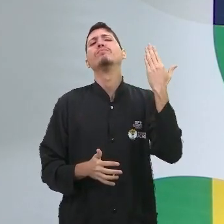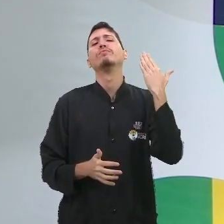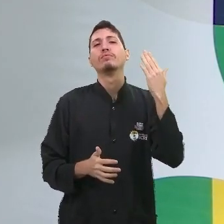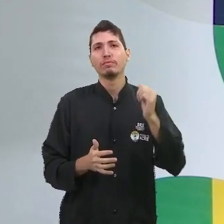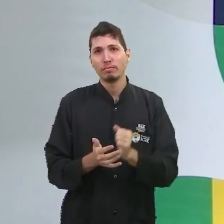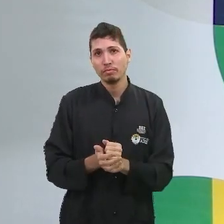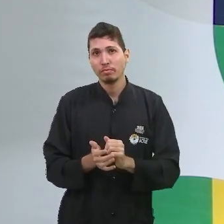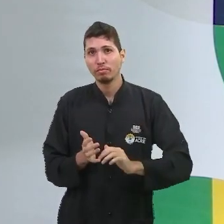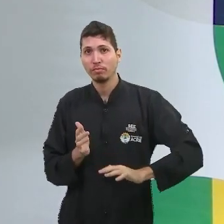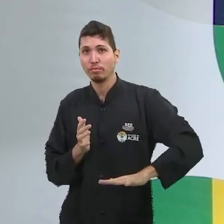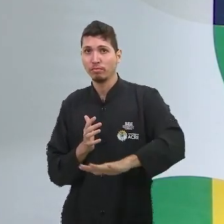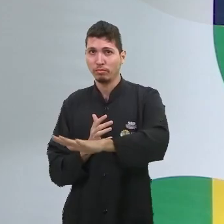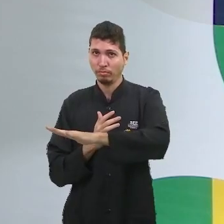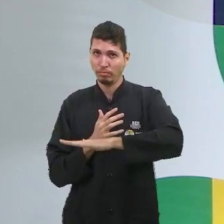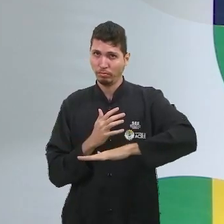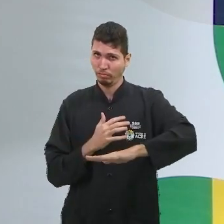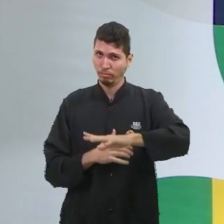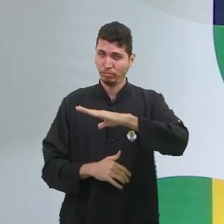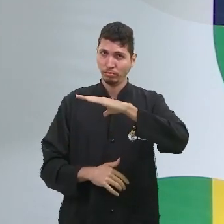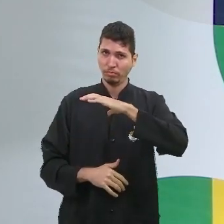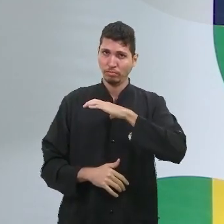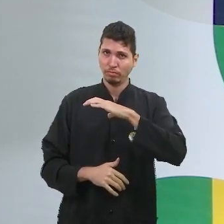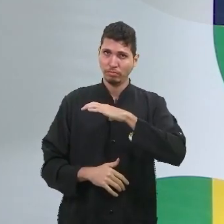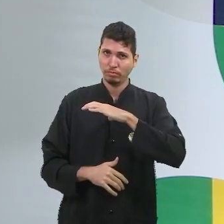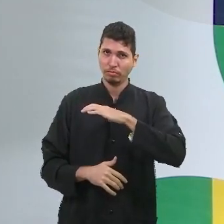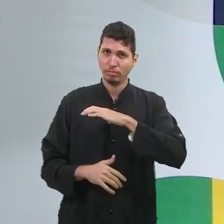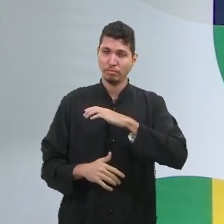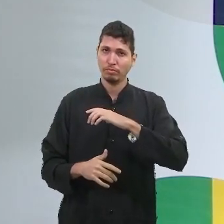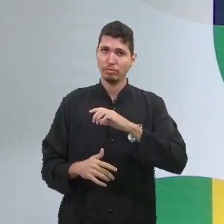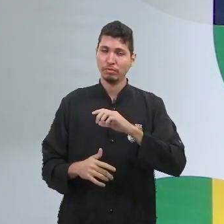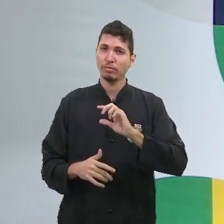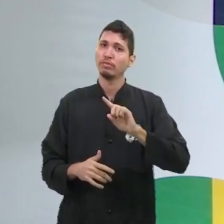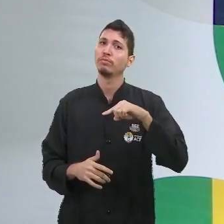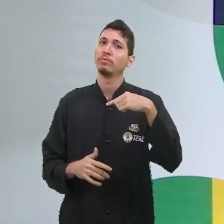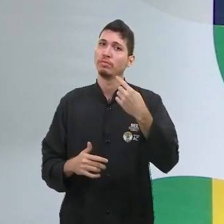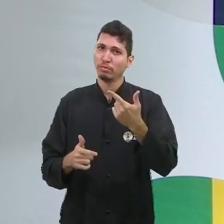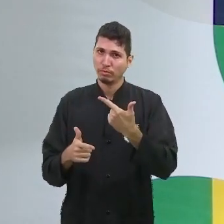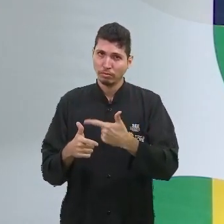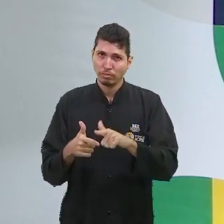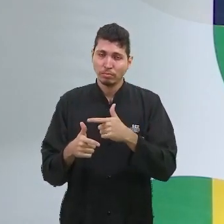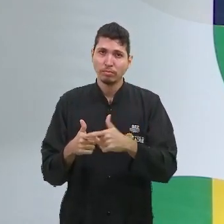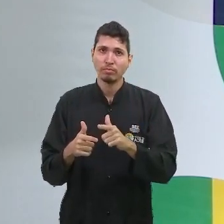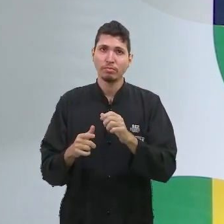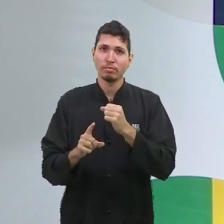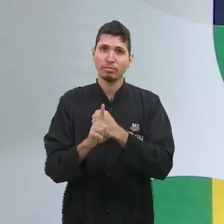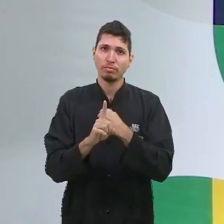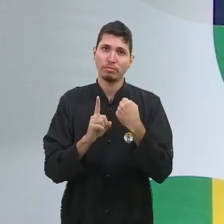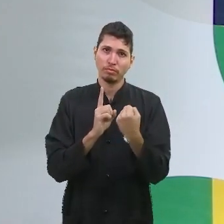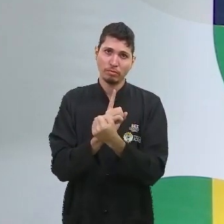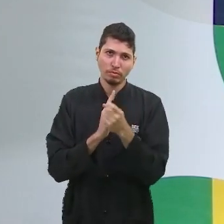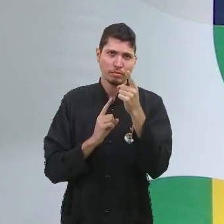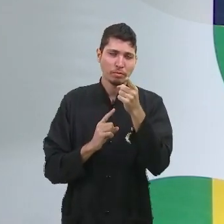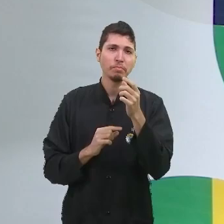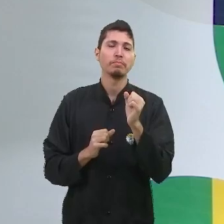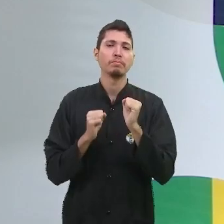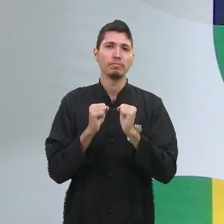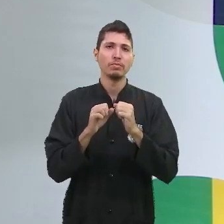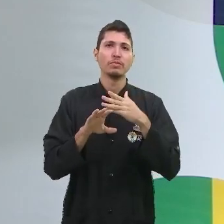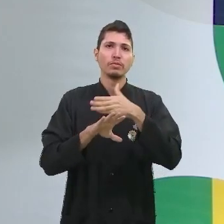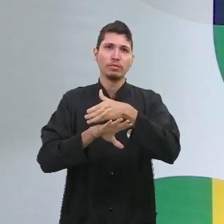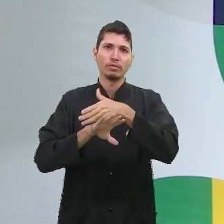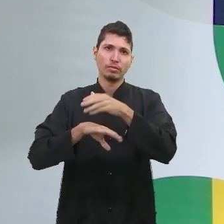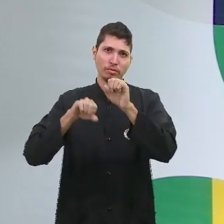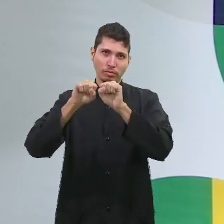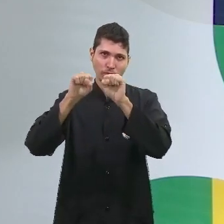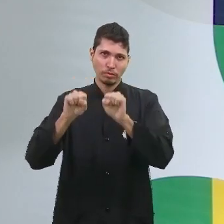urbano, gerando, inclusive, problemas sociais que você pode conferir no ambiente virtual de aprendizagem em uma